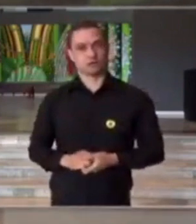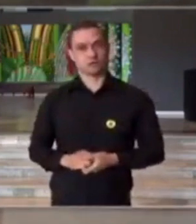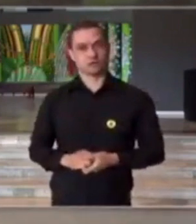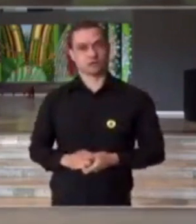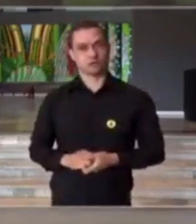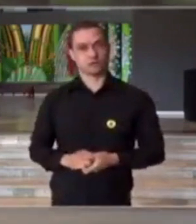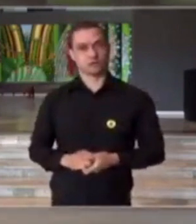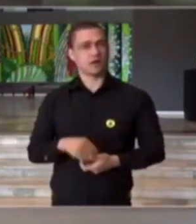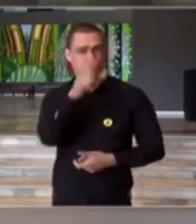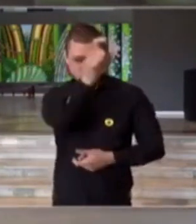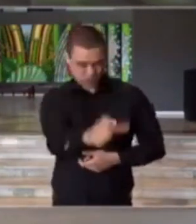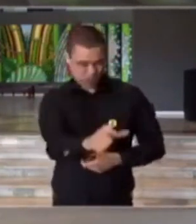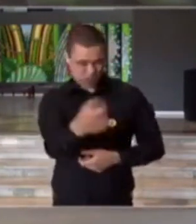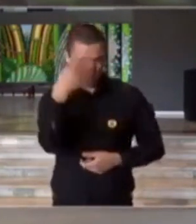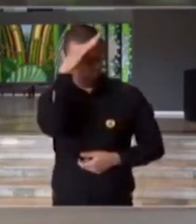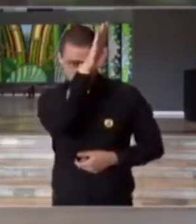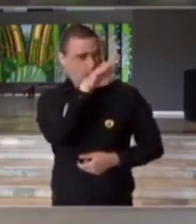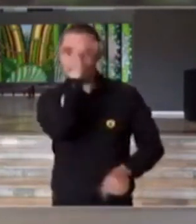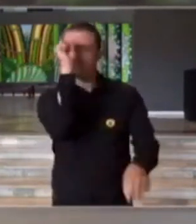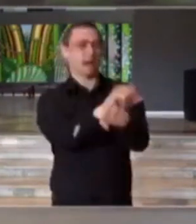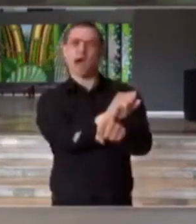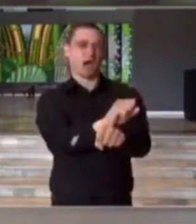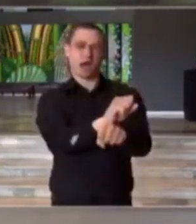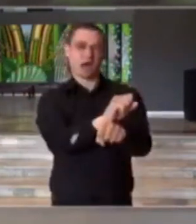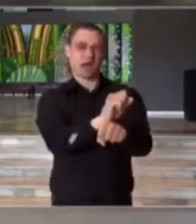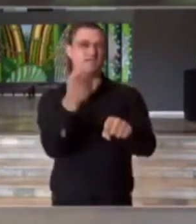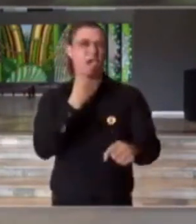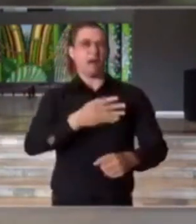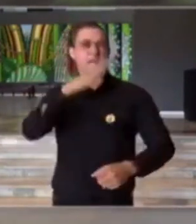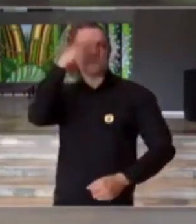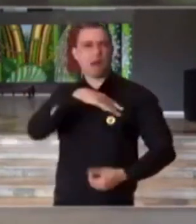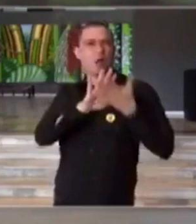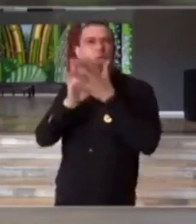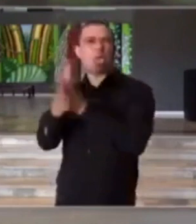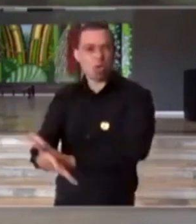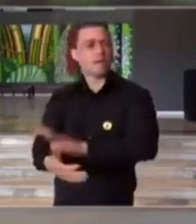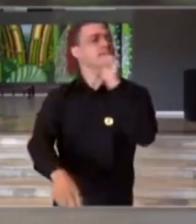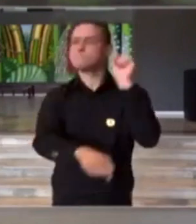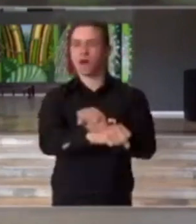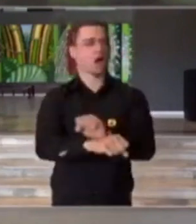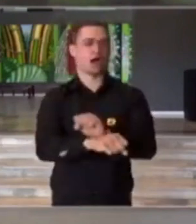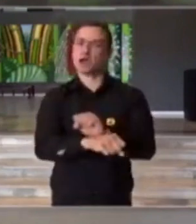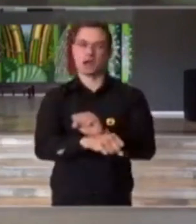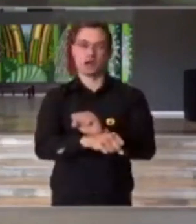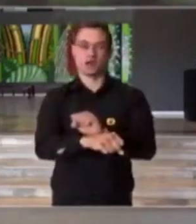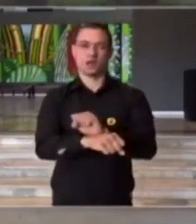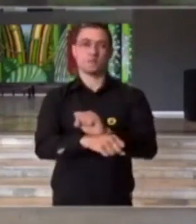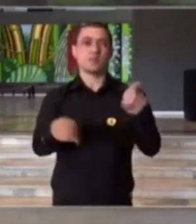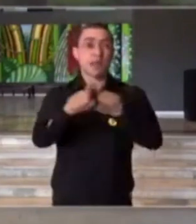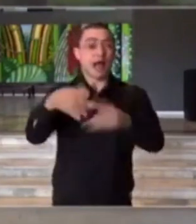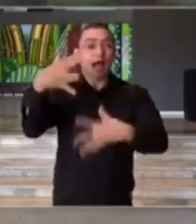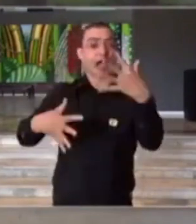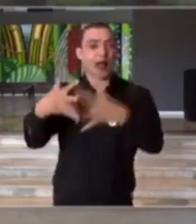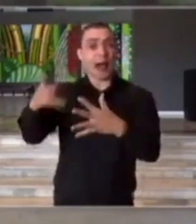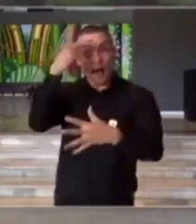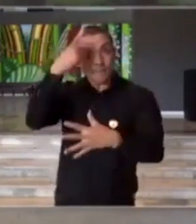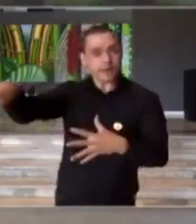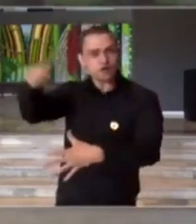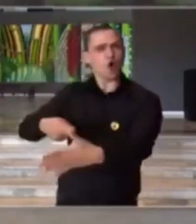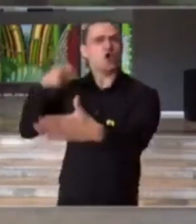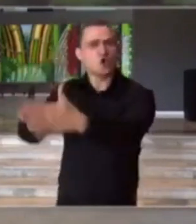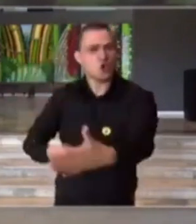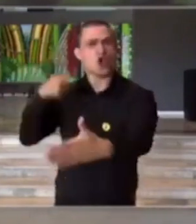Pare, presidente, com esta política da perversidade. Pare de atrapalhar quem está